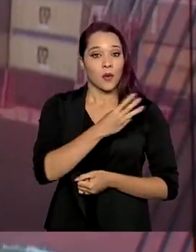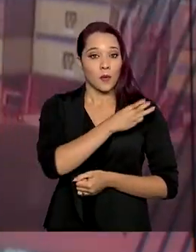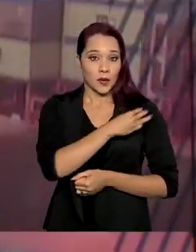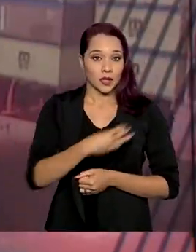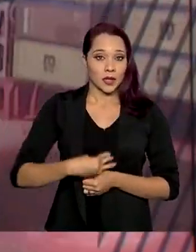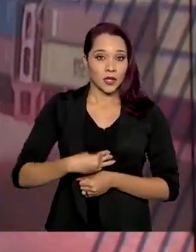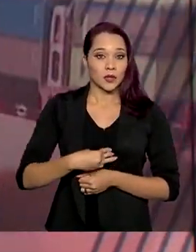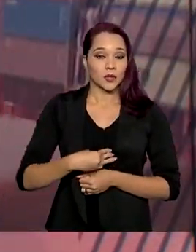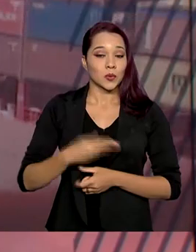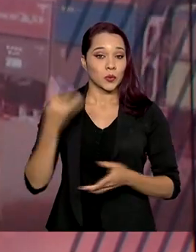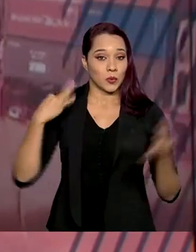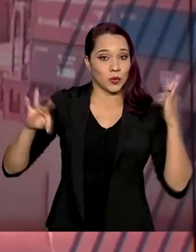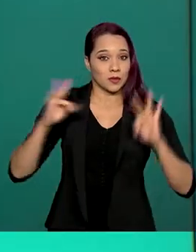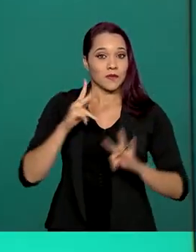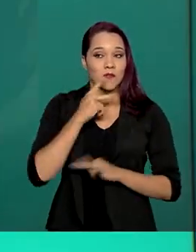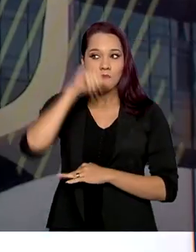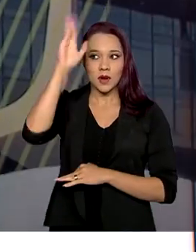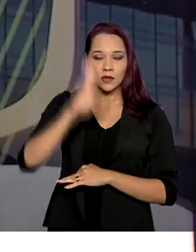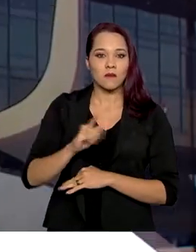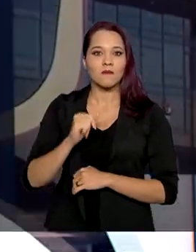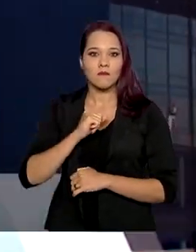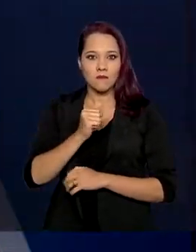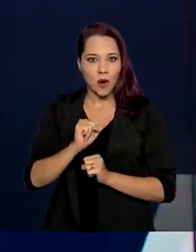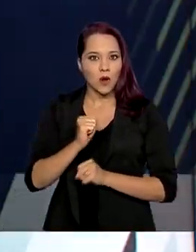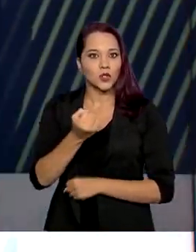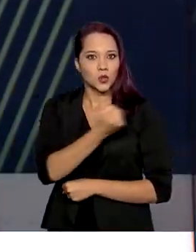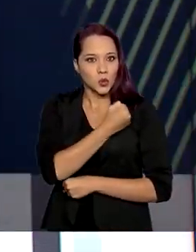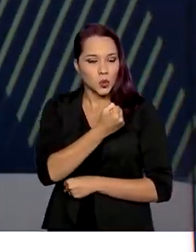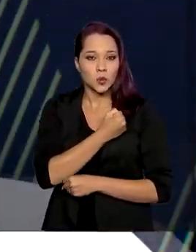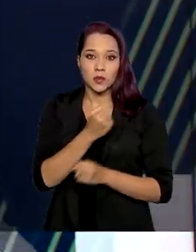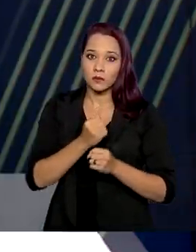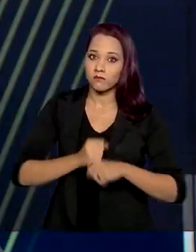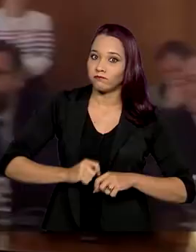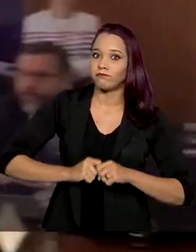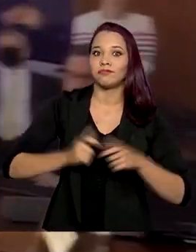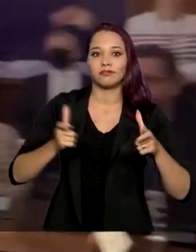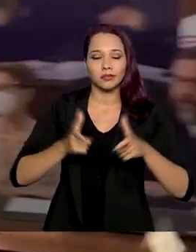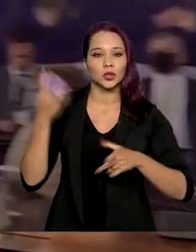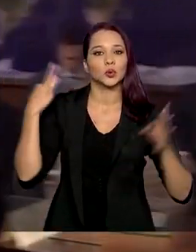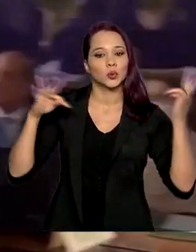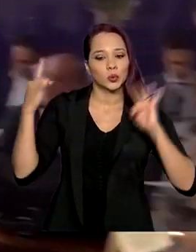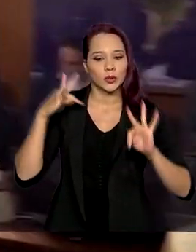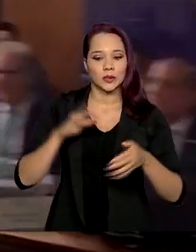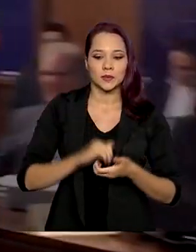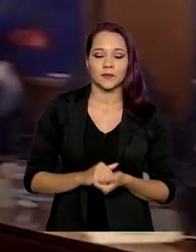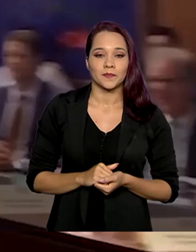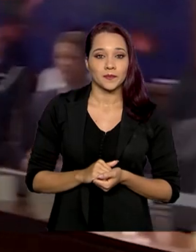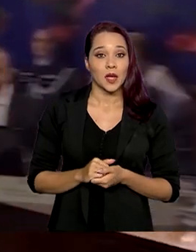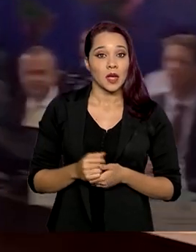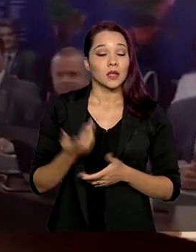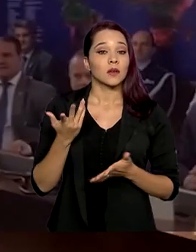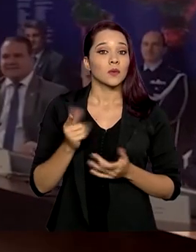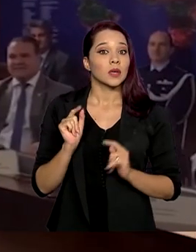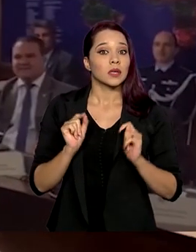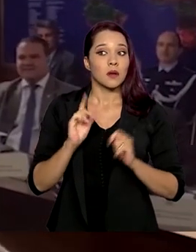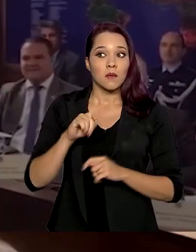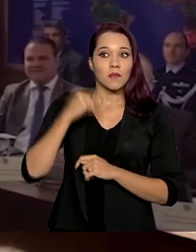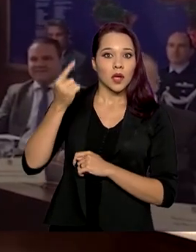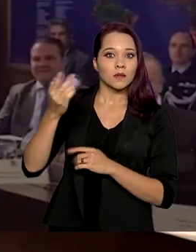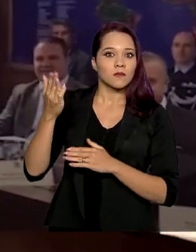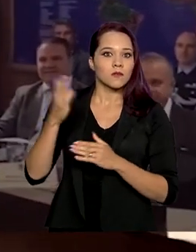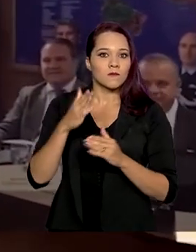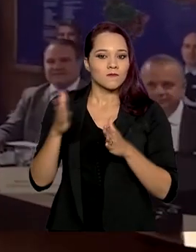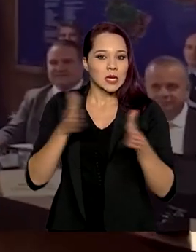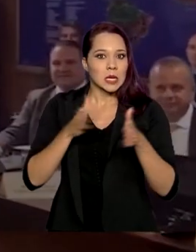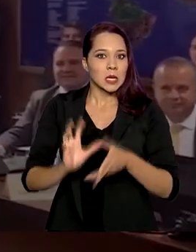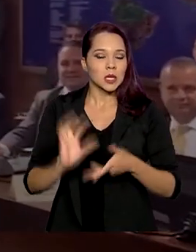afirmou que o Brasil pode receber um número recorde de turistas. A expectativa é que o próximo verão, com a vacina,